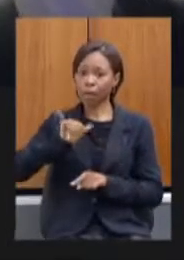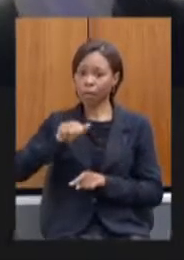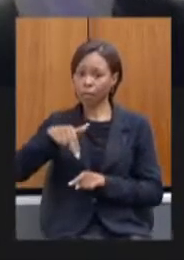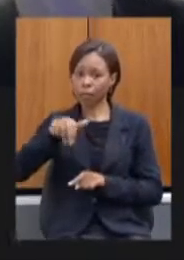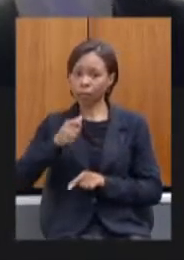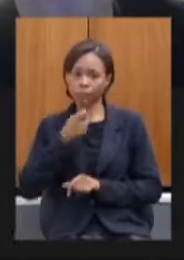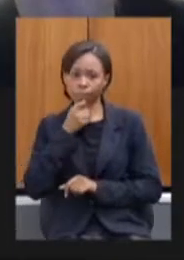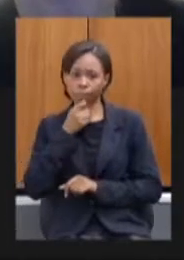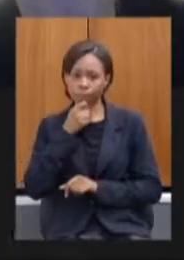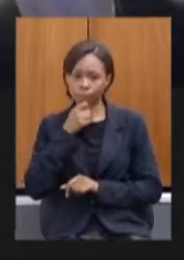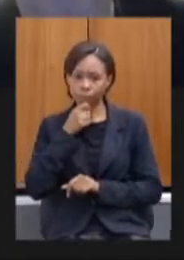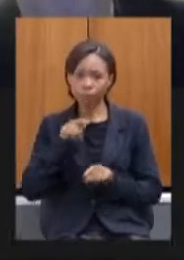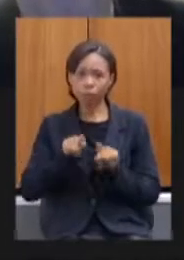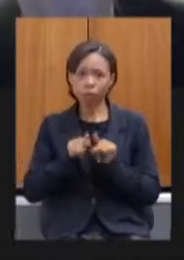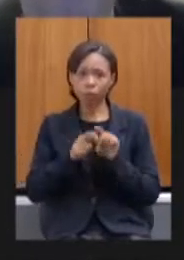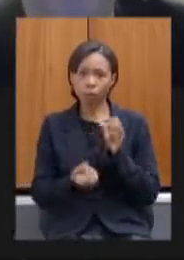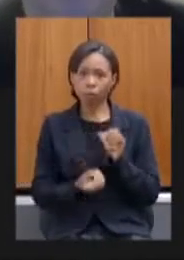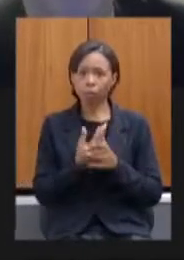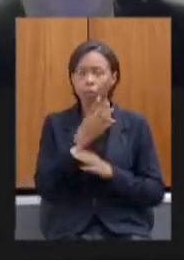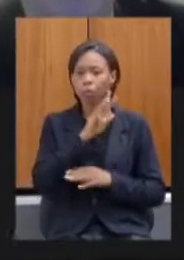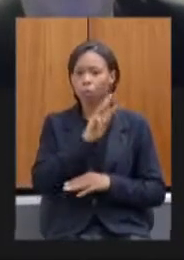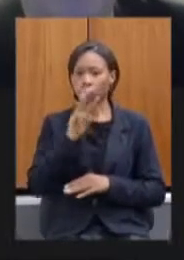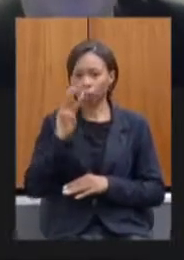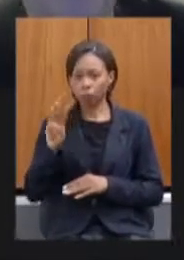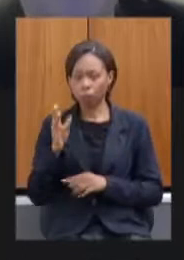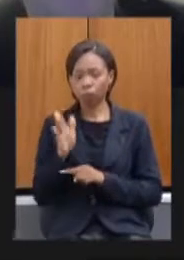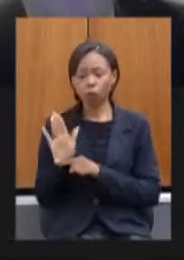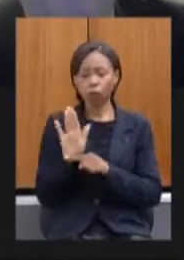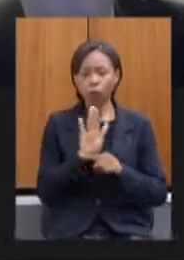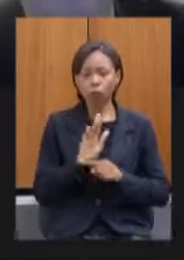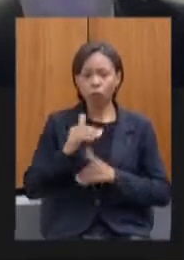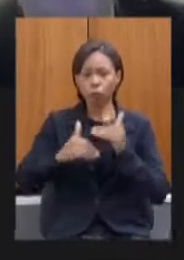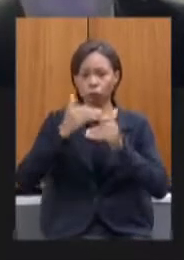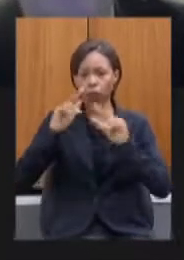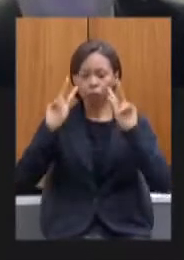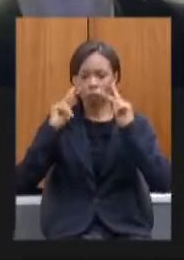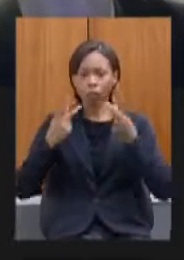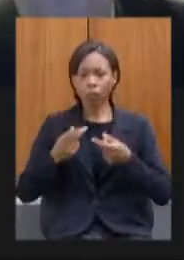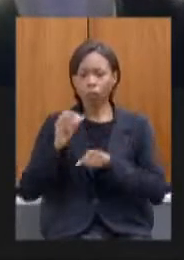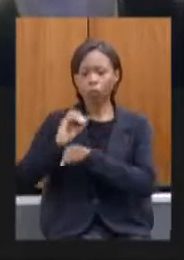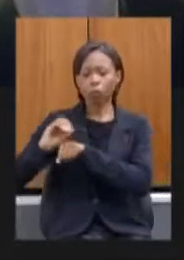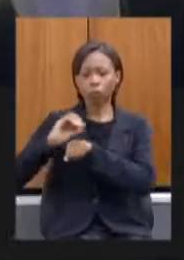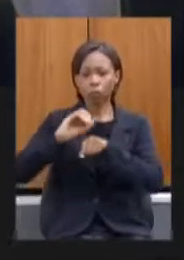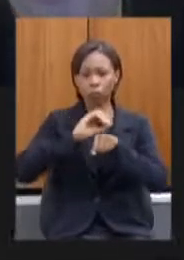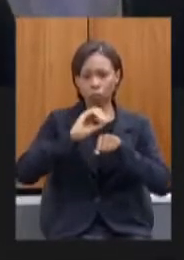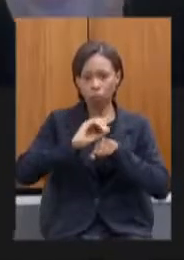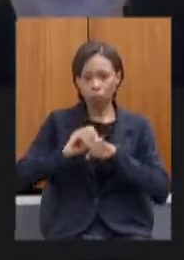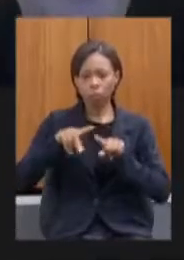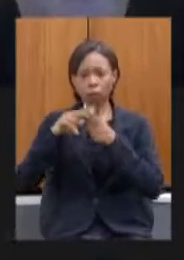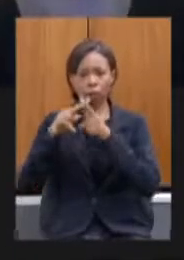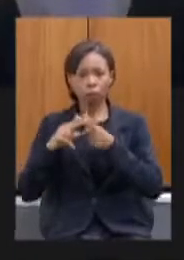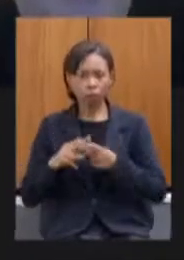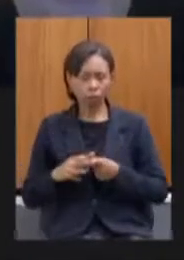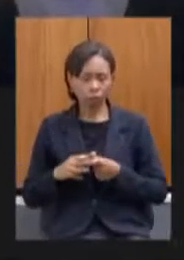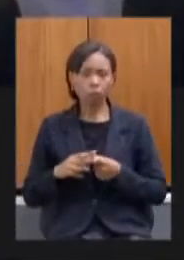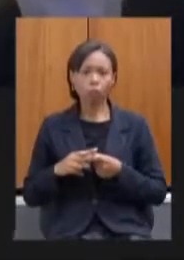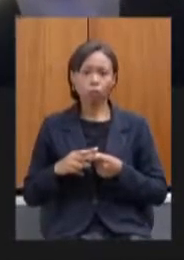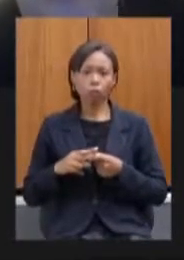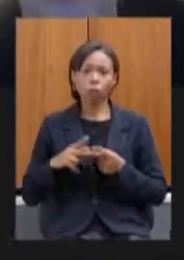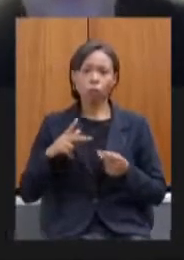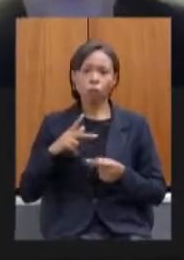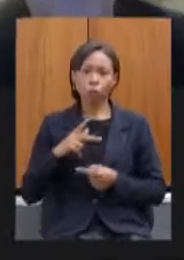plataforma para o Atlas de Desenvolvimento Humano realização de oficinas de elaboração e revisão do plano plurianual de ação governamental